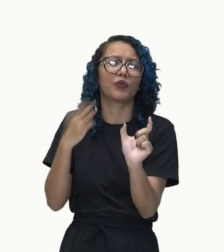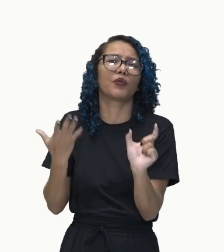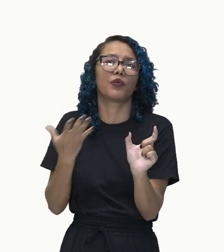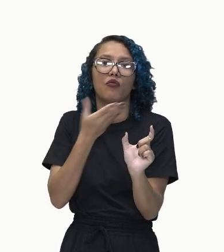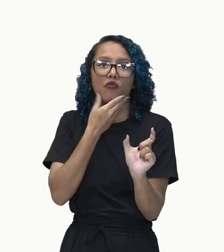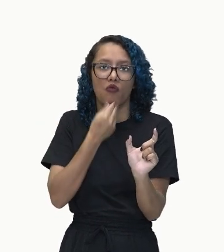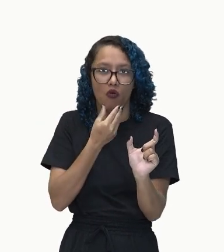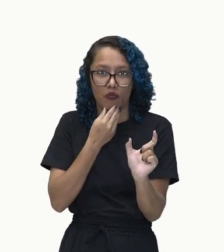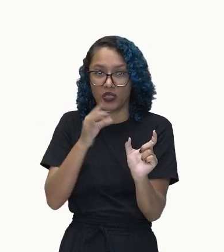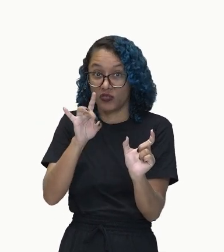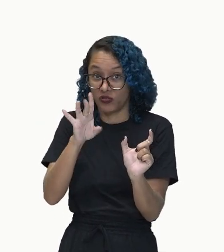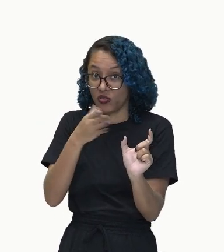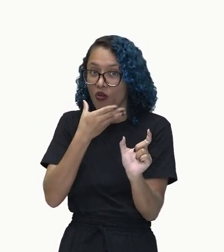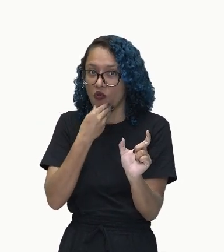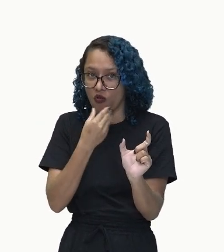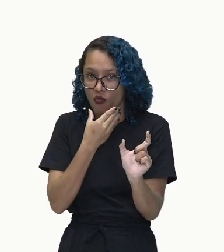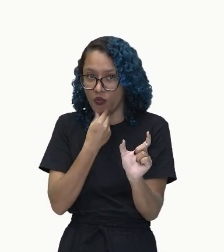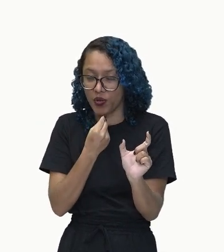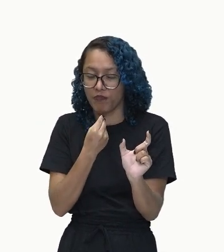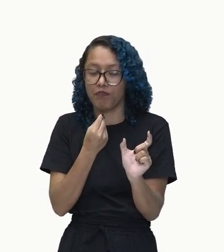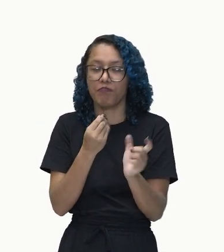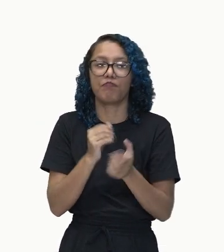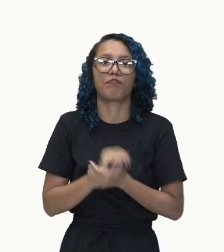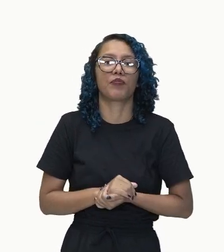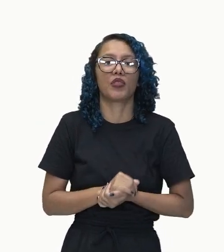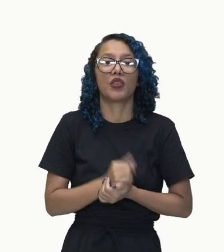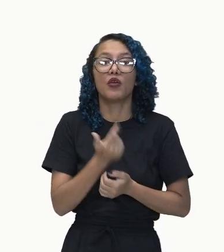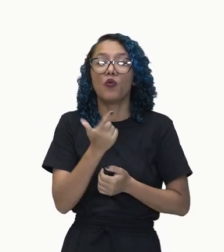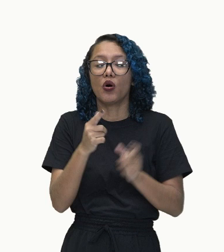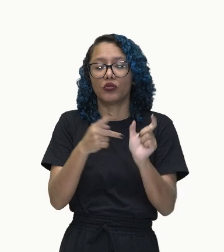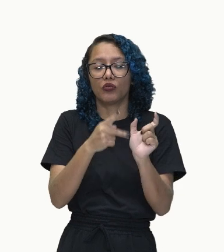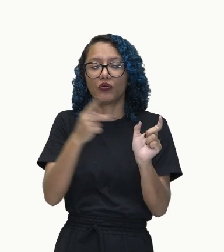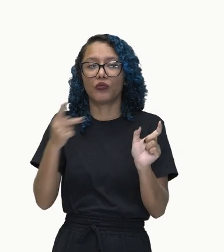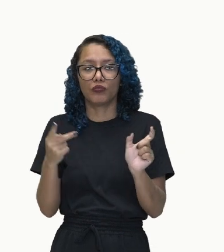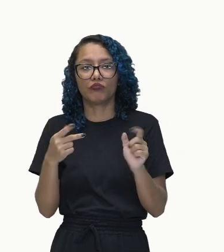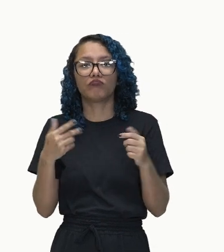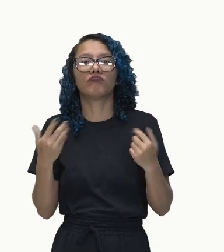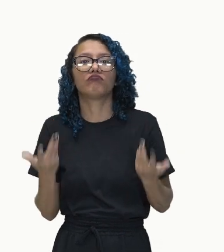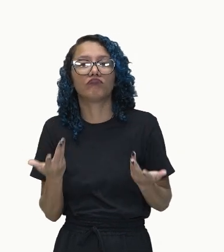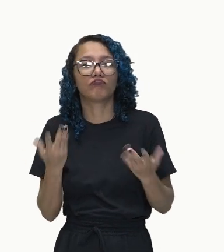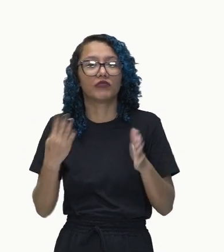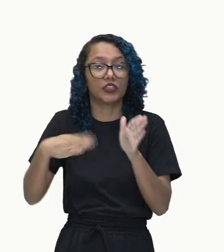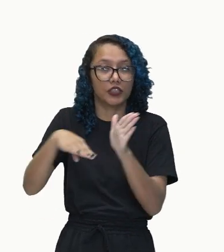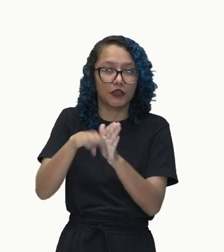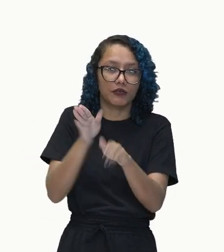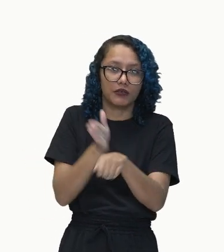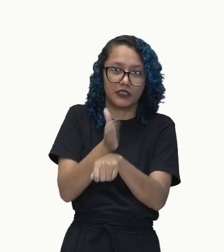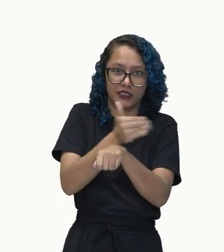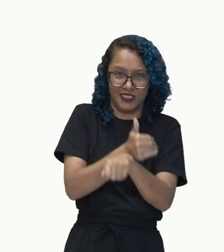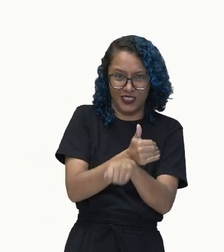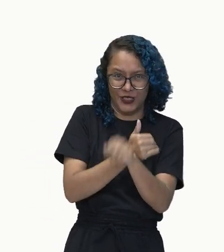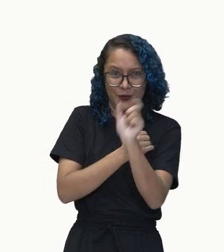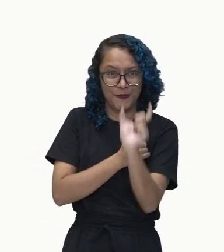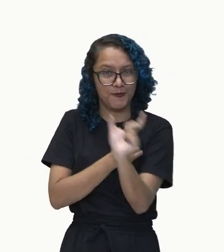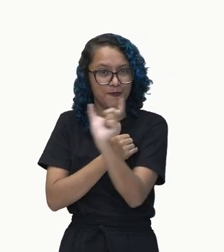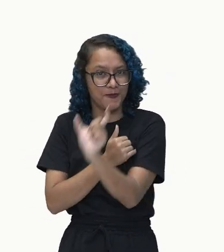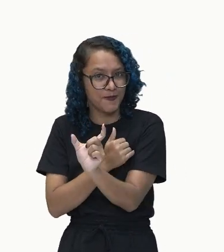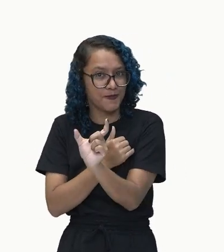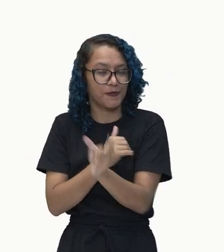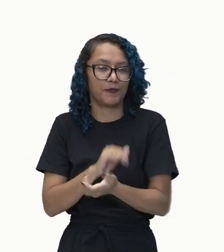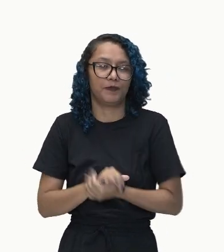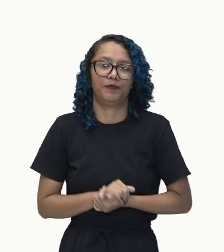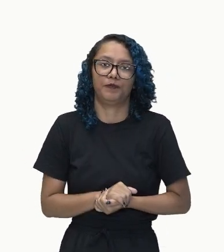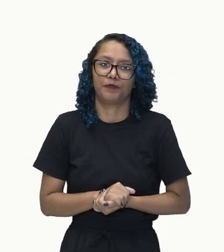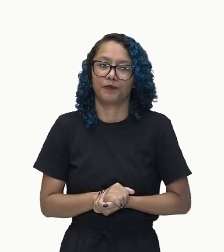E o predicado é chegou mais cedo. Ok? Muito bem. Então, você já compreendeu